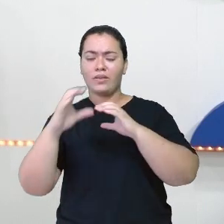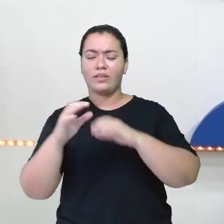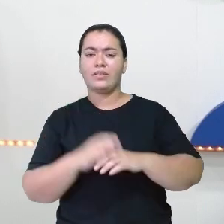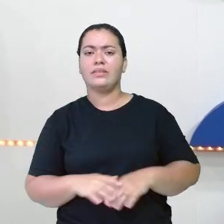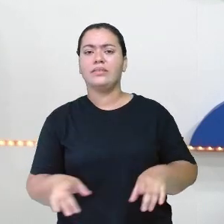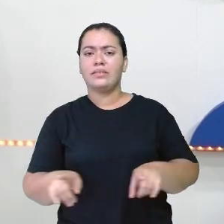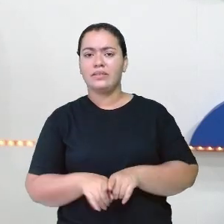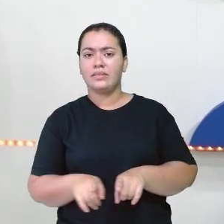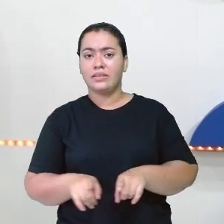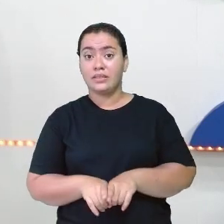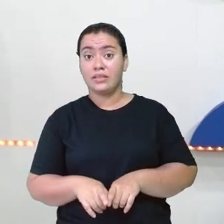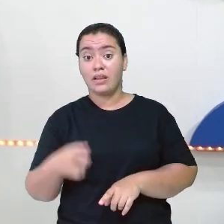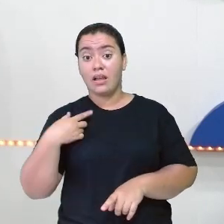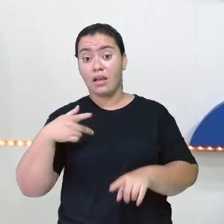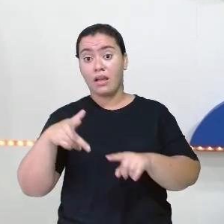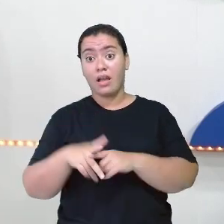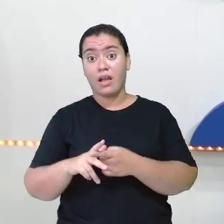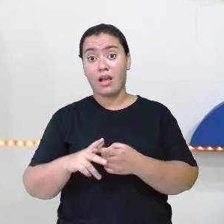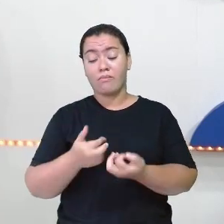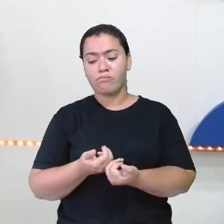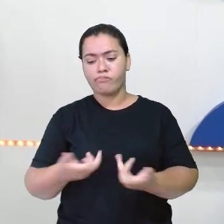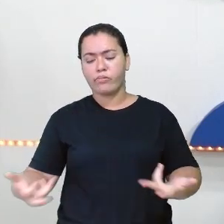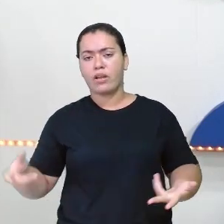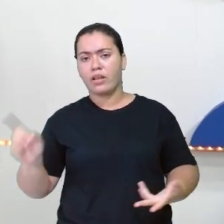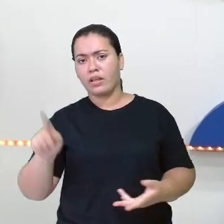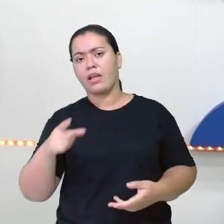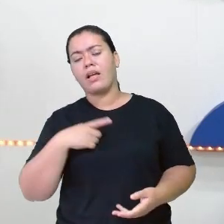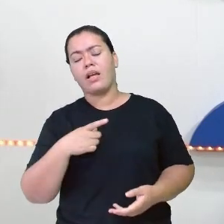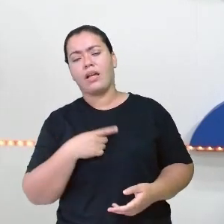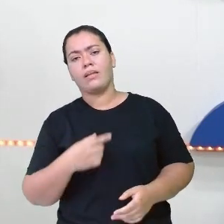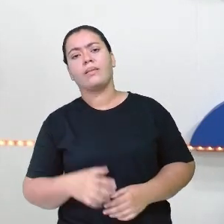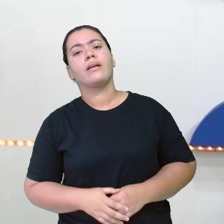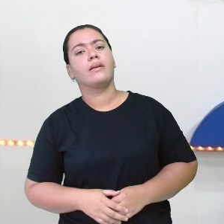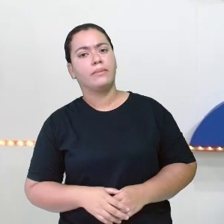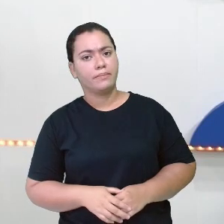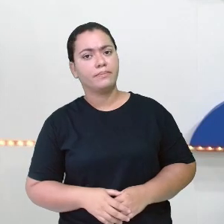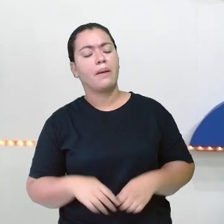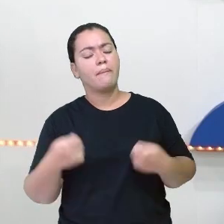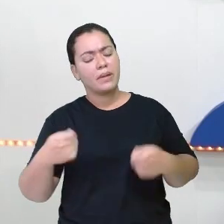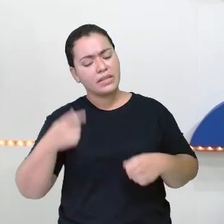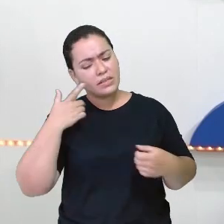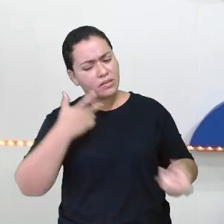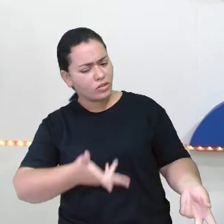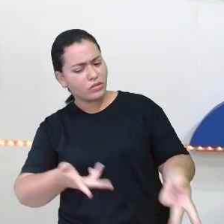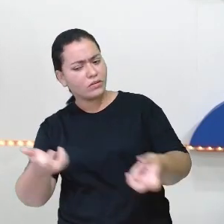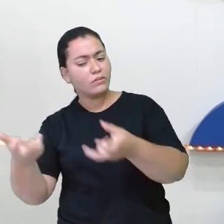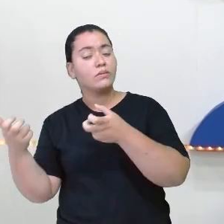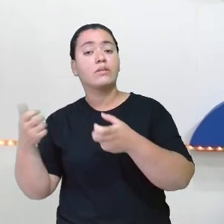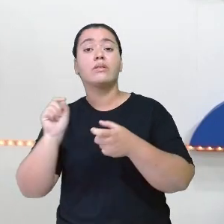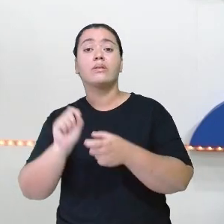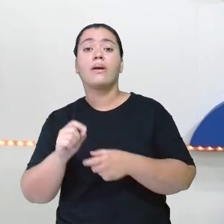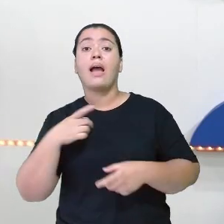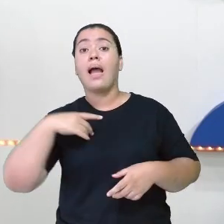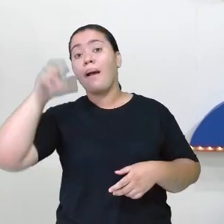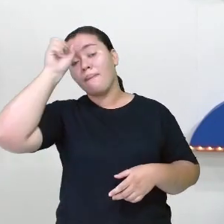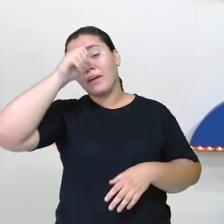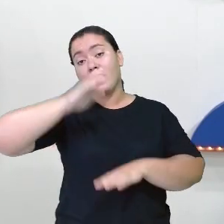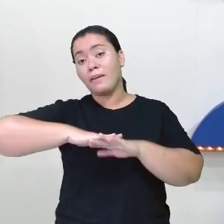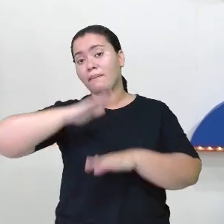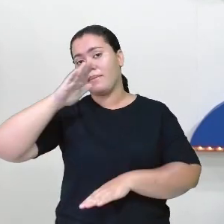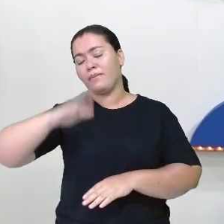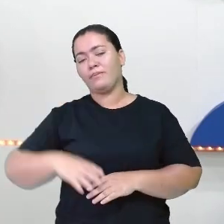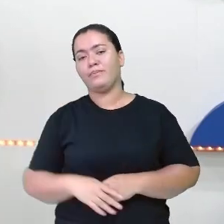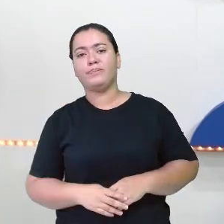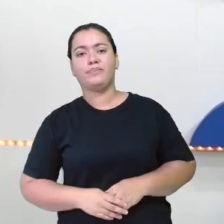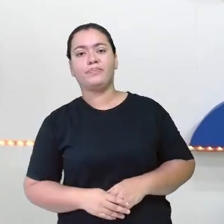ferramentas que a gente tem atualmente, né, que a gente precisa, né, explorar essas ferramentas para a gente poder aprender mais, não é?